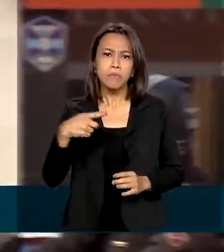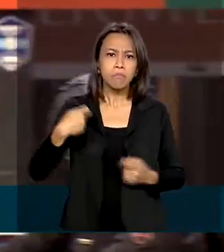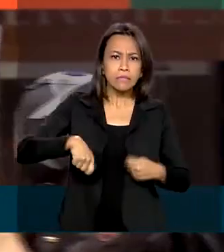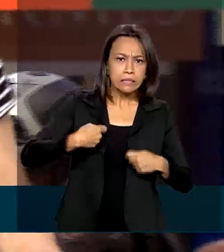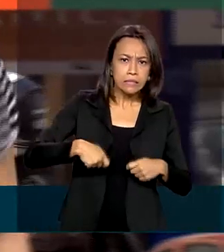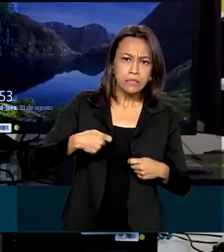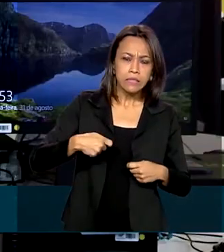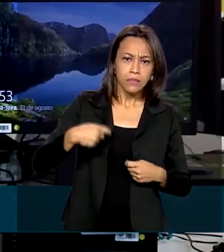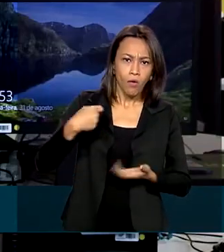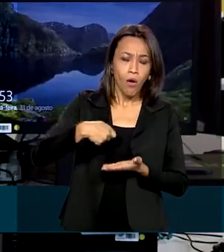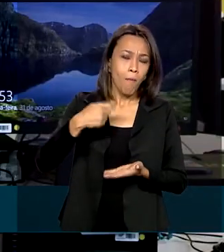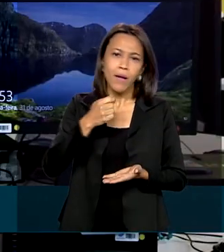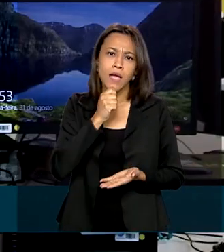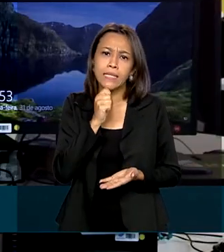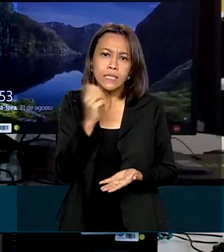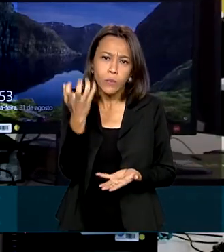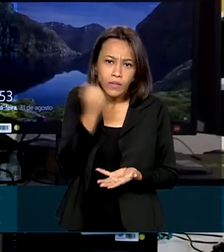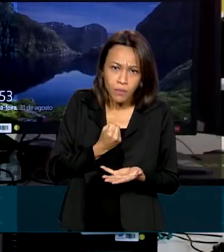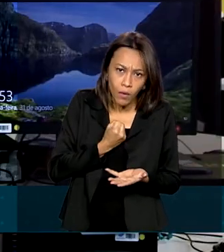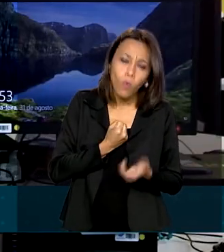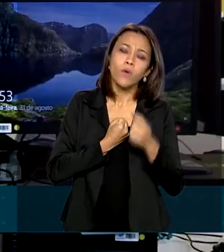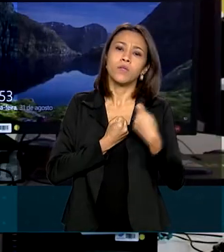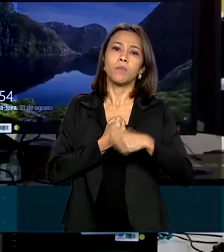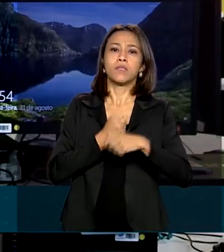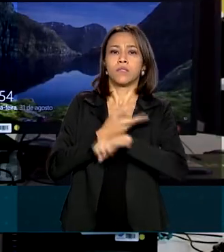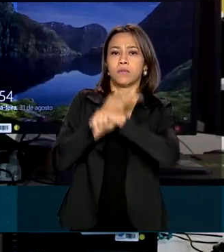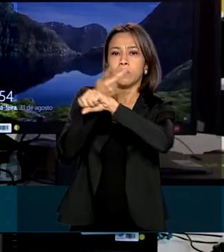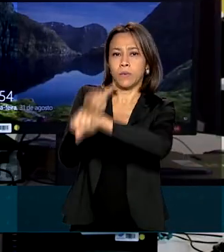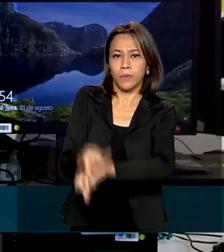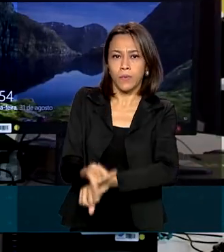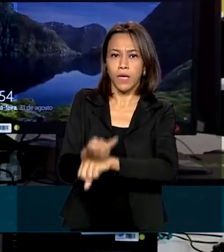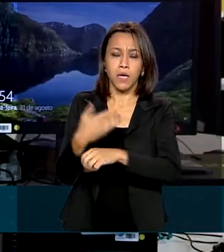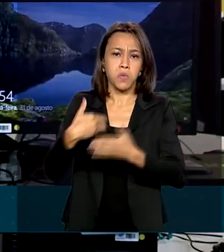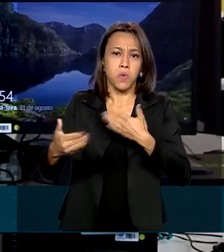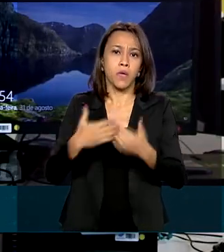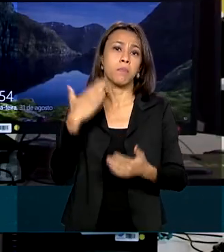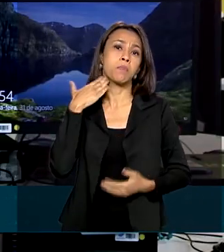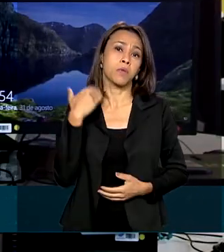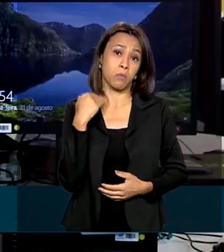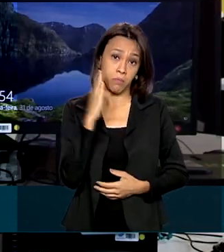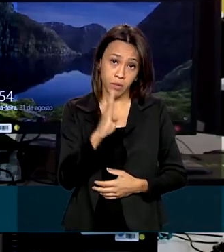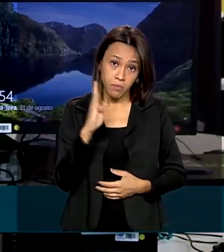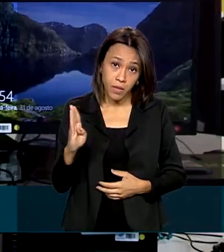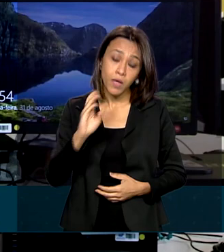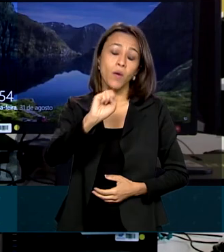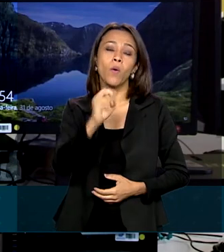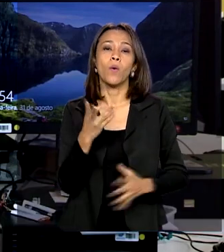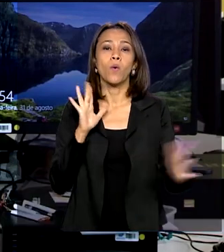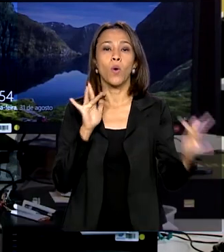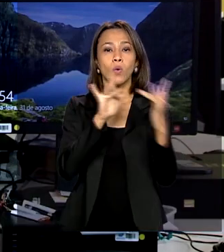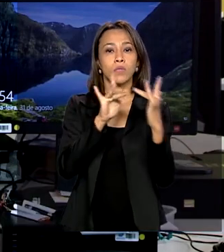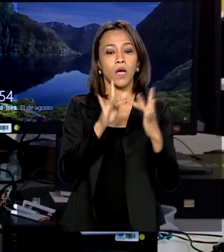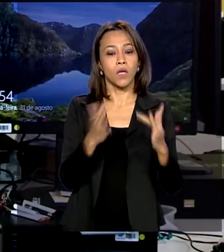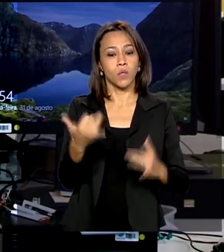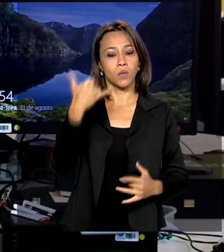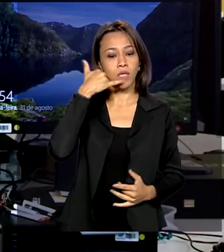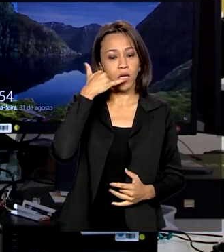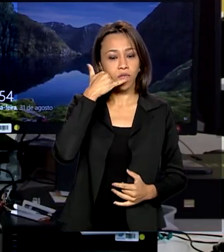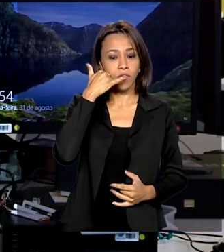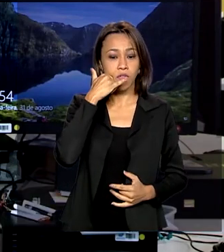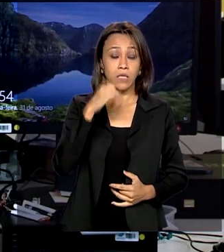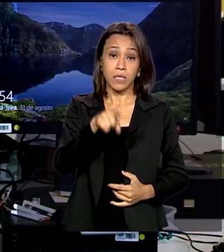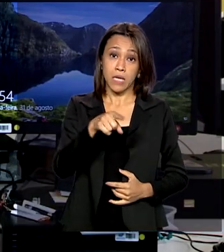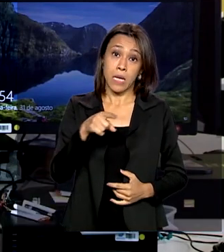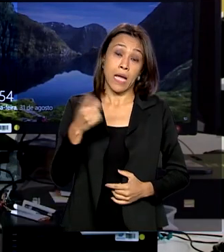a restituição do imposto de renda, pode ir pessoalmente a qualquer agência do Banco do Brasil ou entrar em contato pelo telefone. Para quem